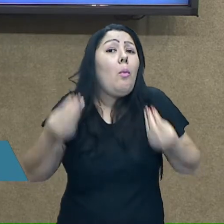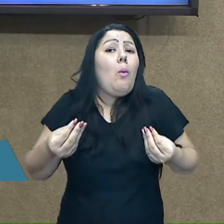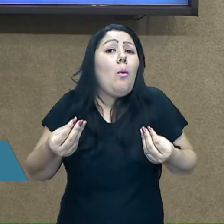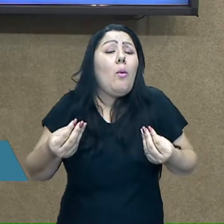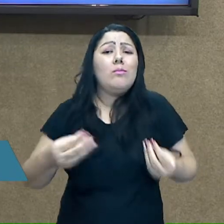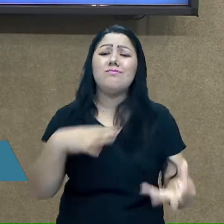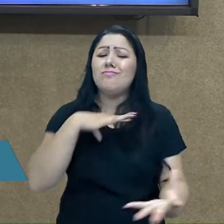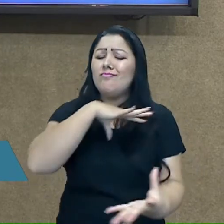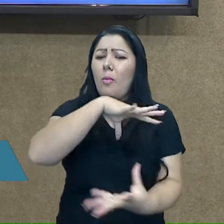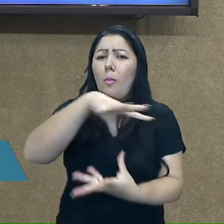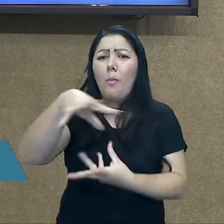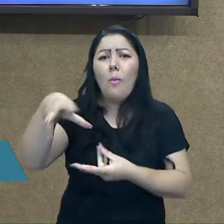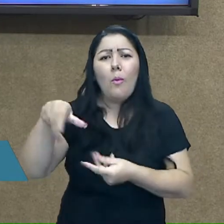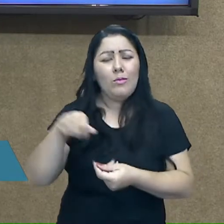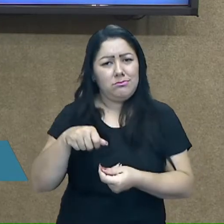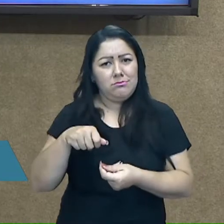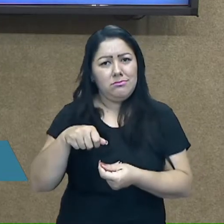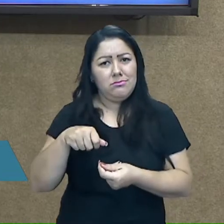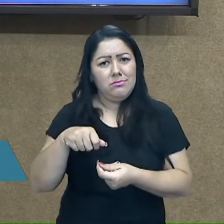mundo sem as cores?